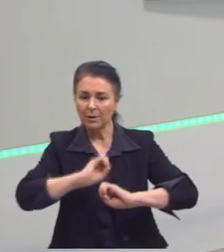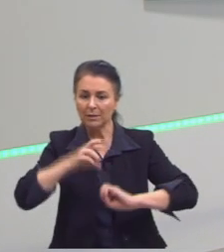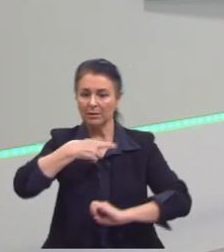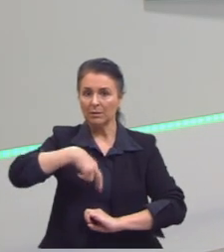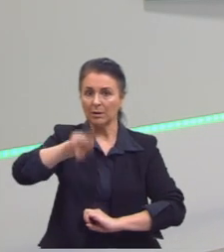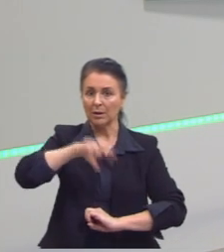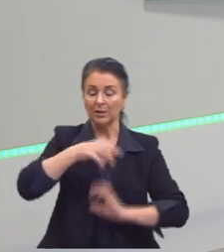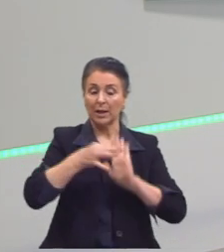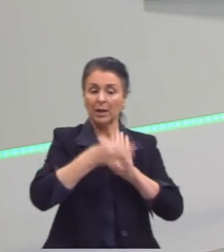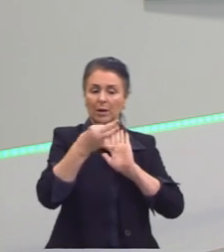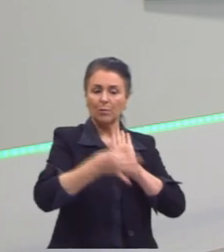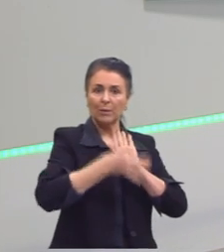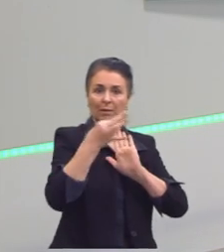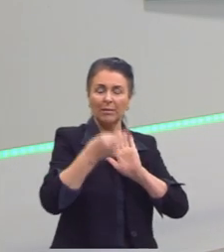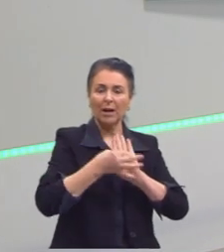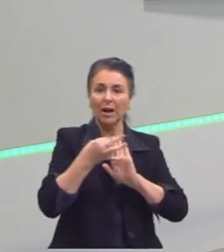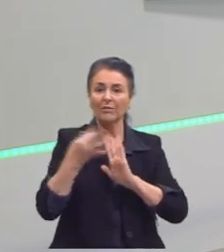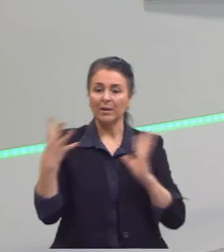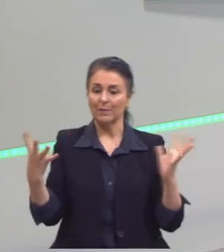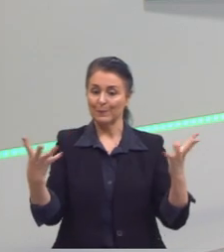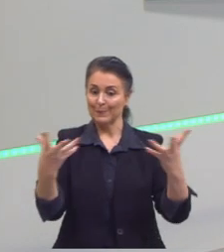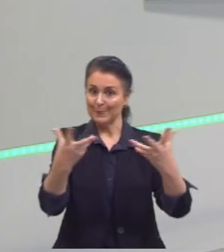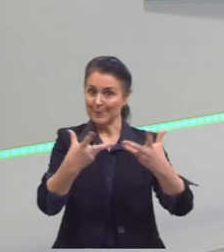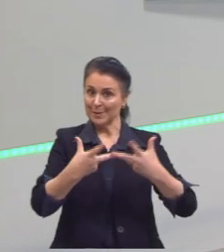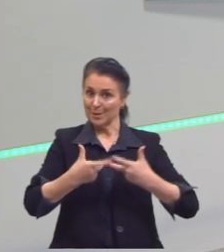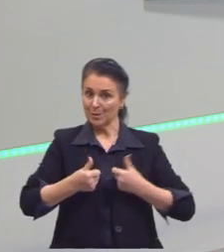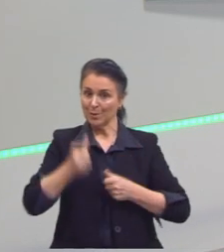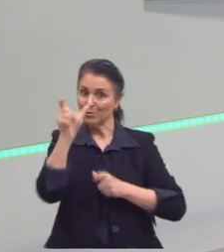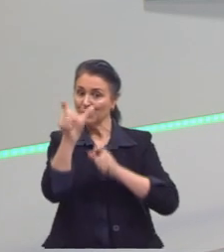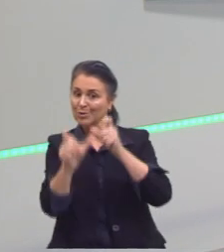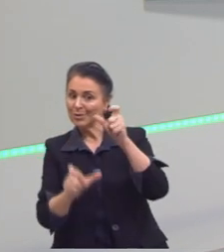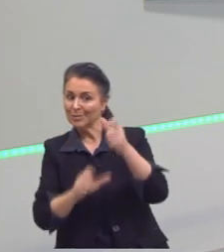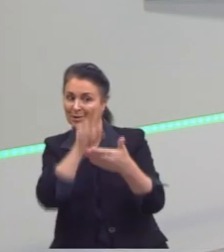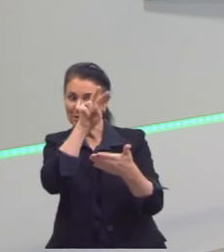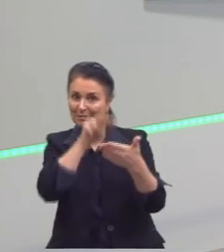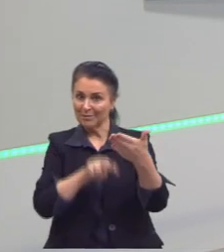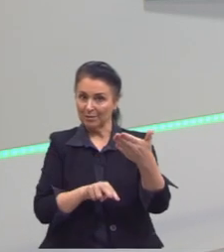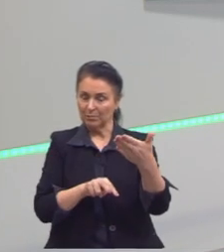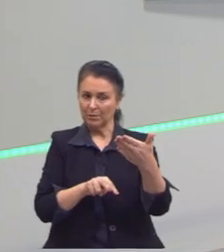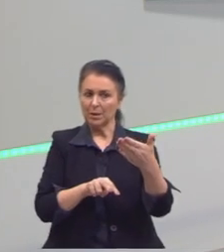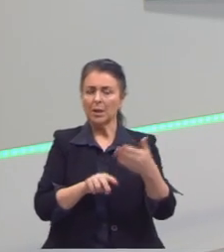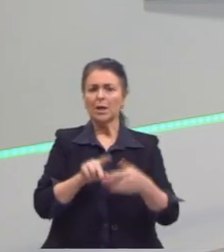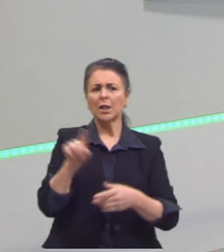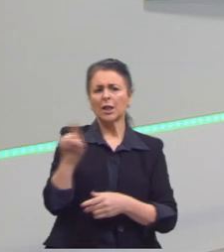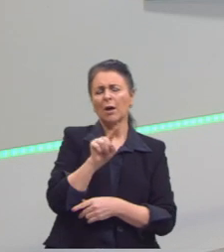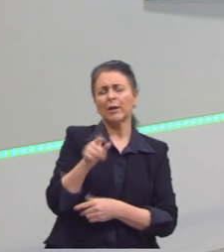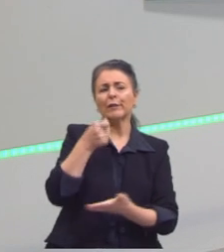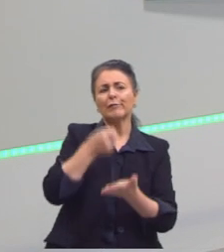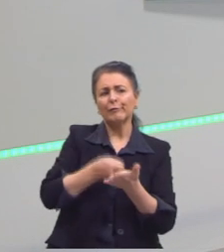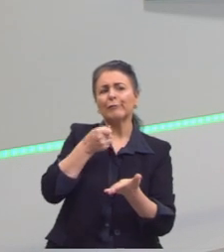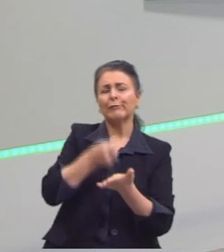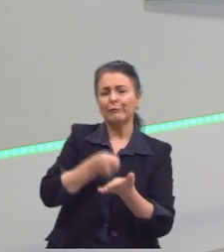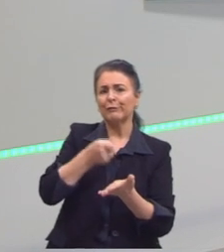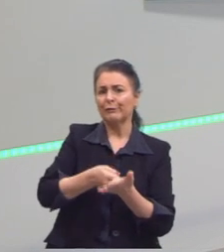argumentar e persuadir o leitor. Não quer dizer que ele estava lá tentando